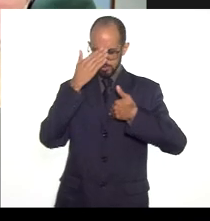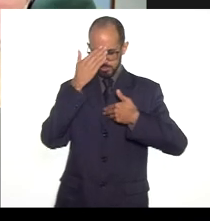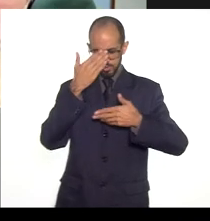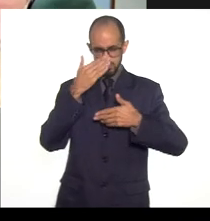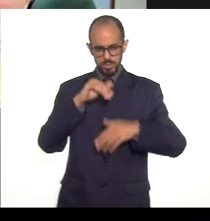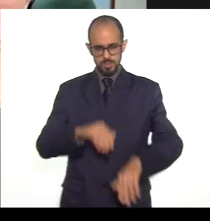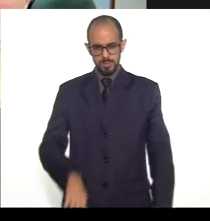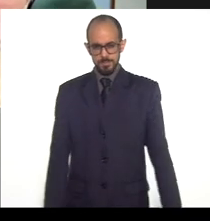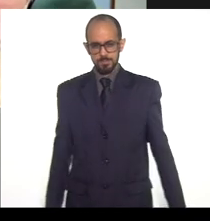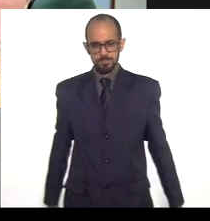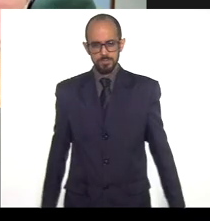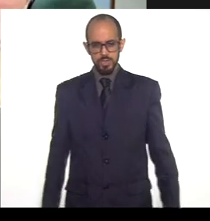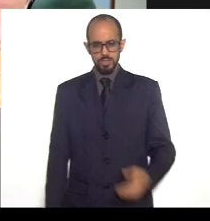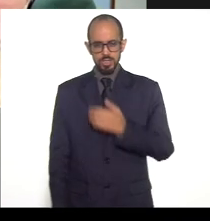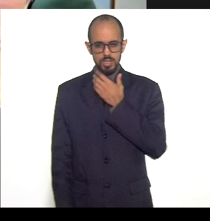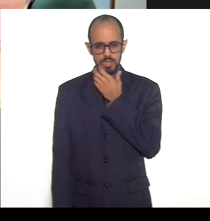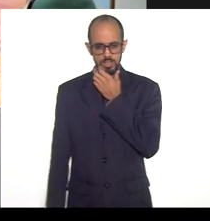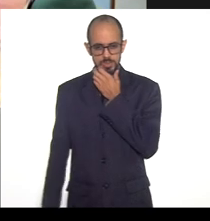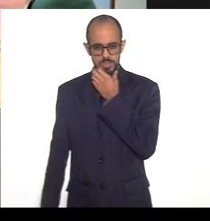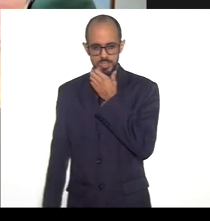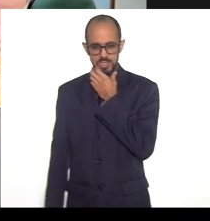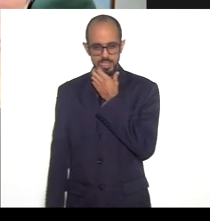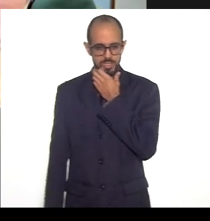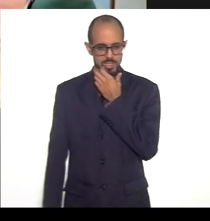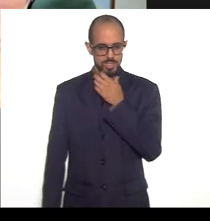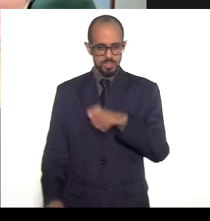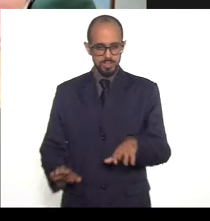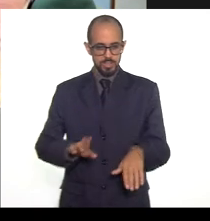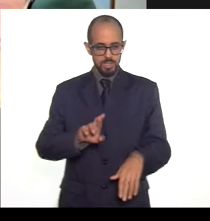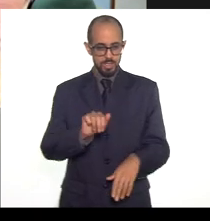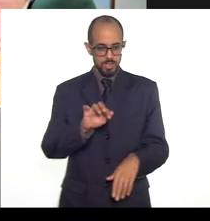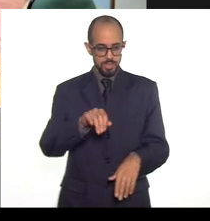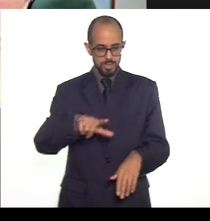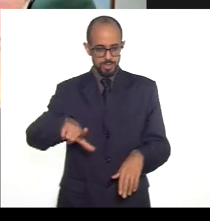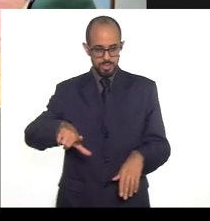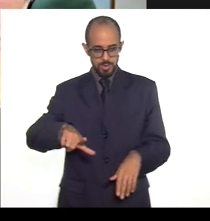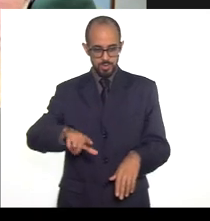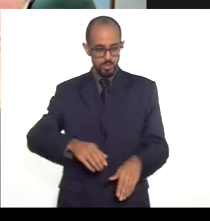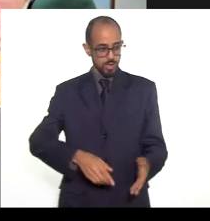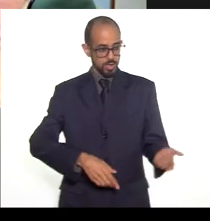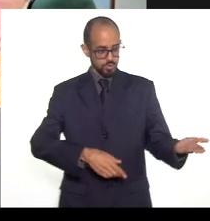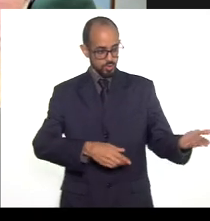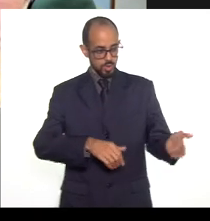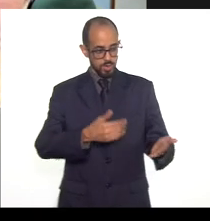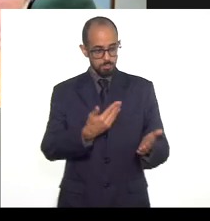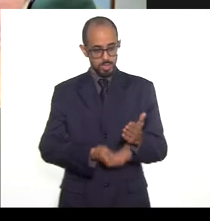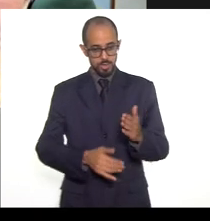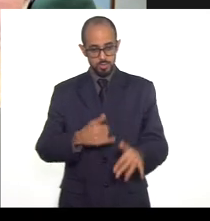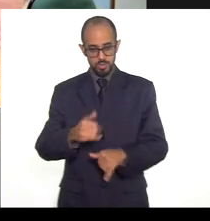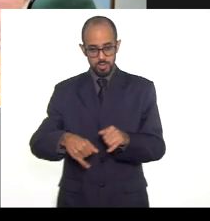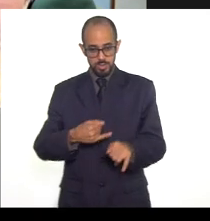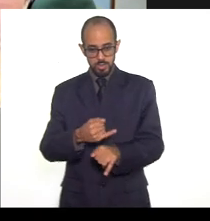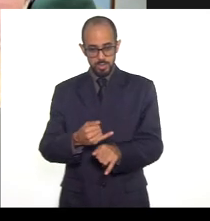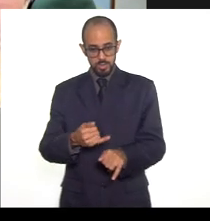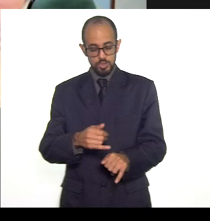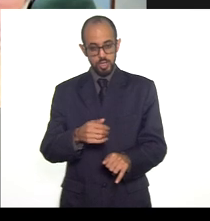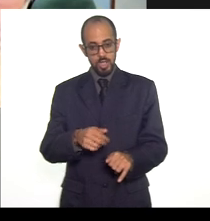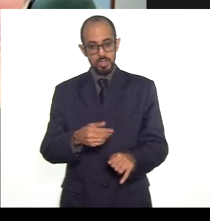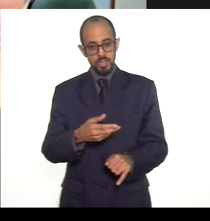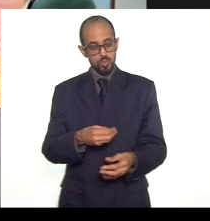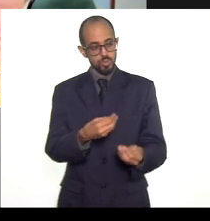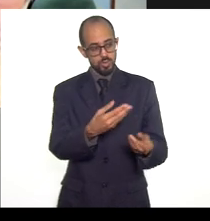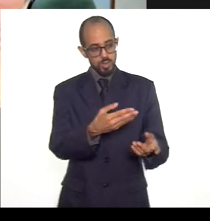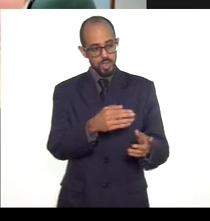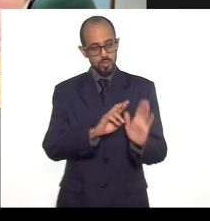obrigada doutora Raquel a senhora saiu do ar aí eu aproveitei e passei a palavra para a representação do